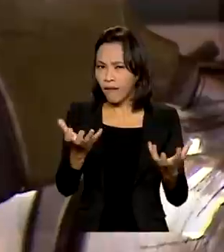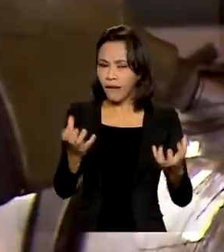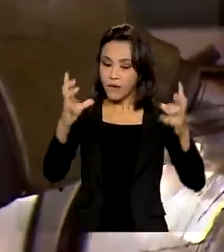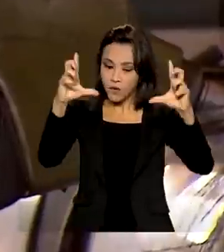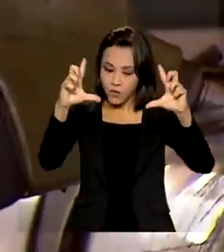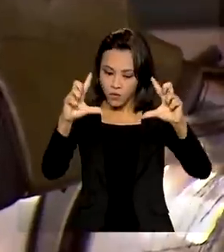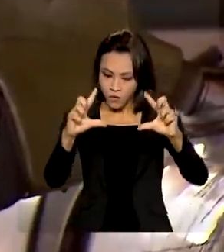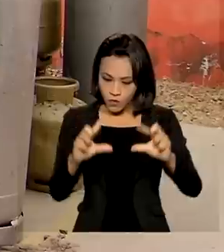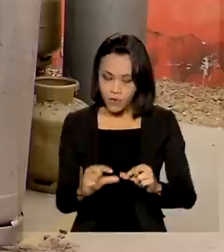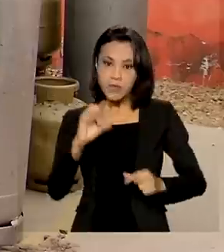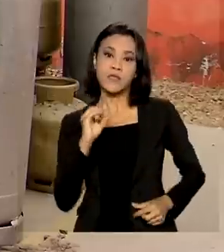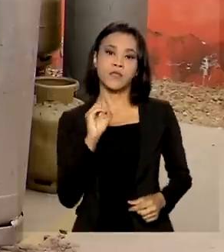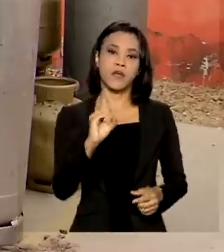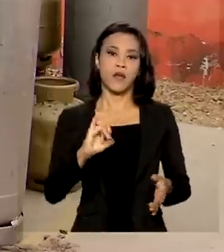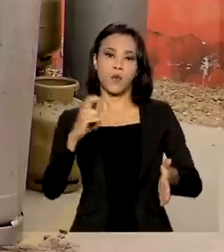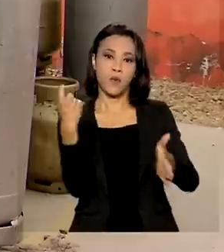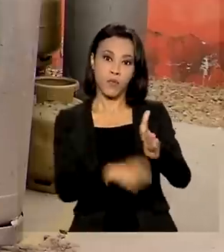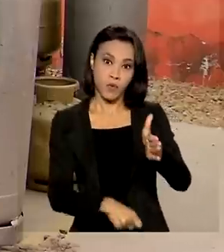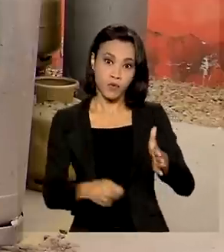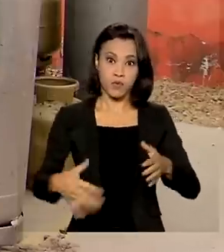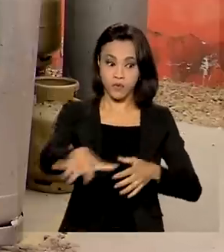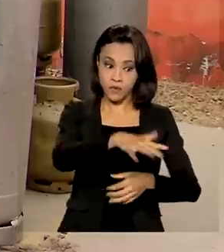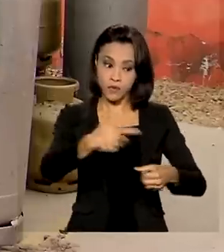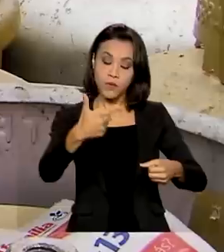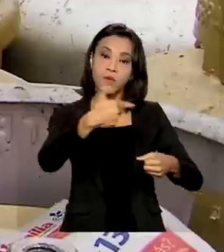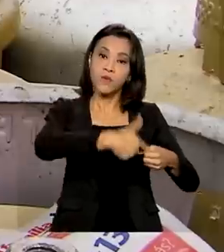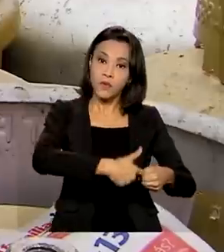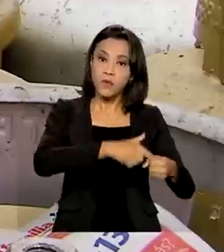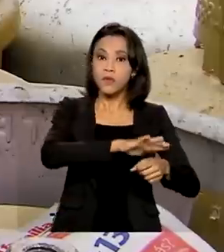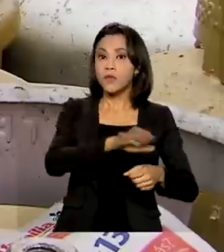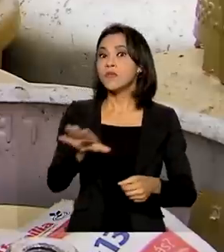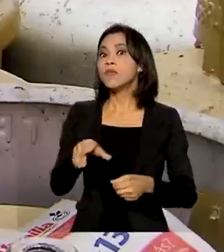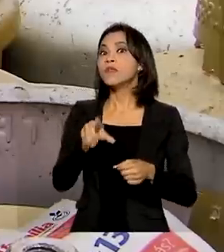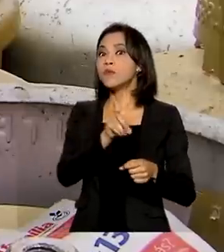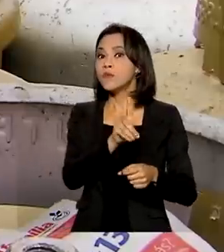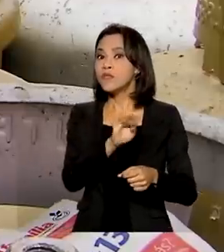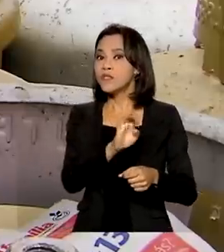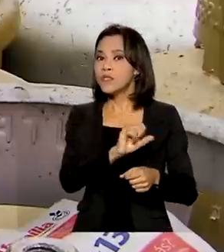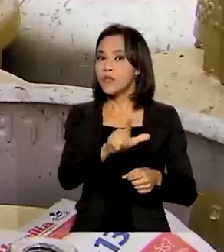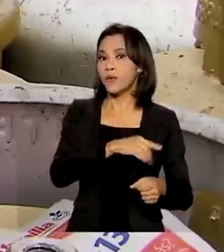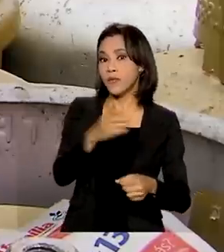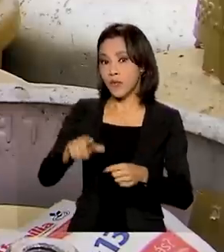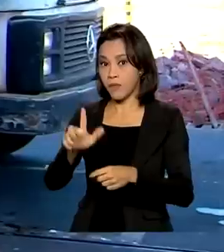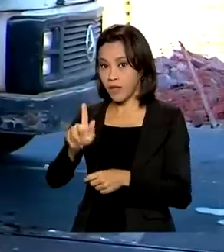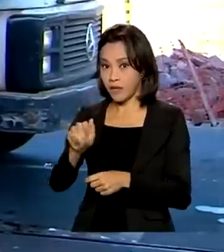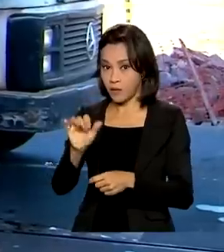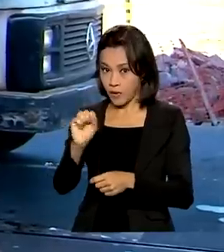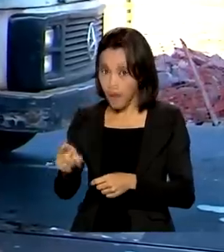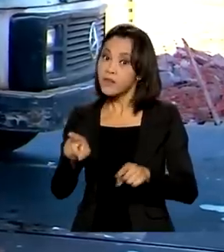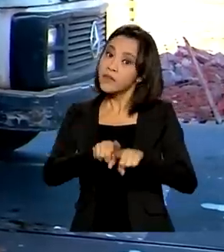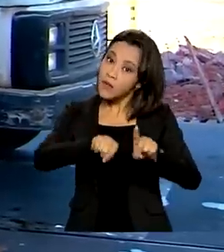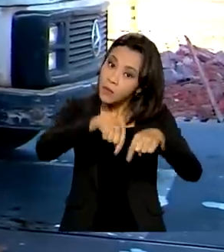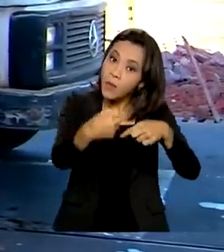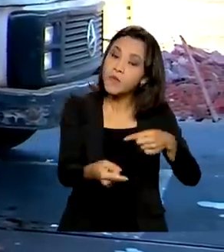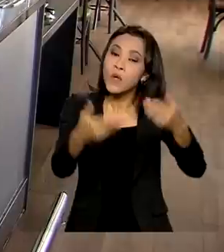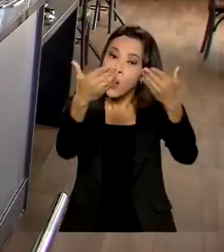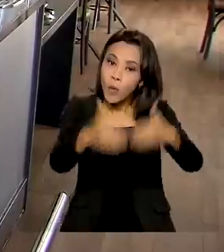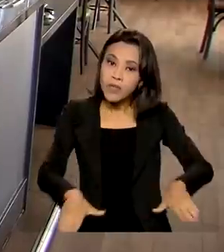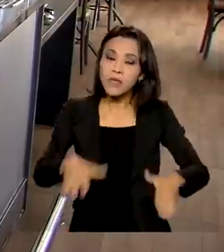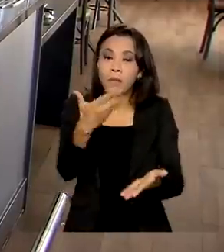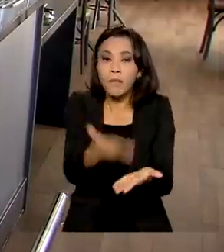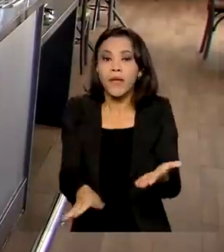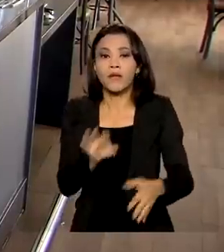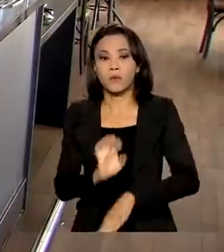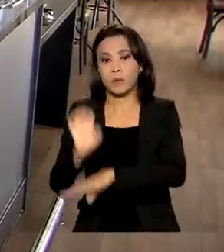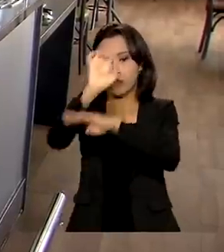impostos do diesel e do gás de cozinha, em contrapartida compensar a perda de arrecadação dos estados. Brasil